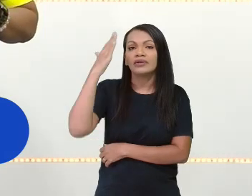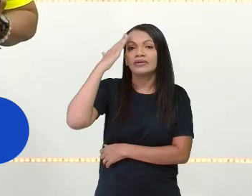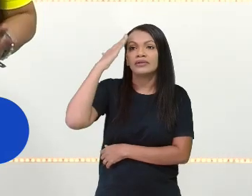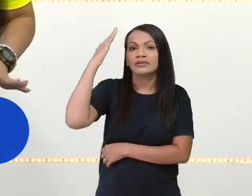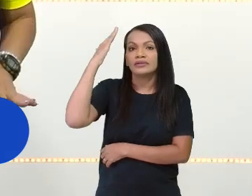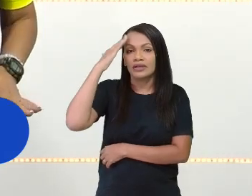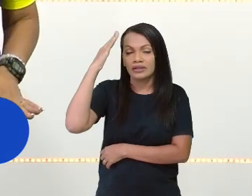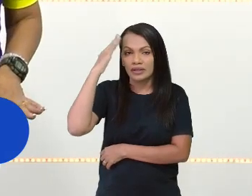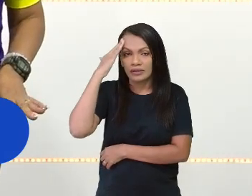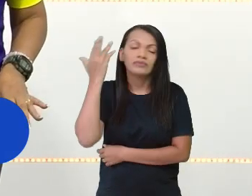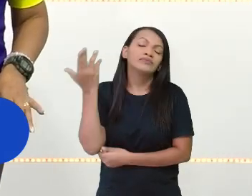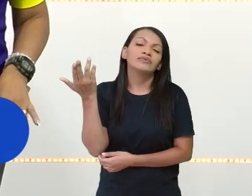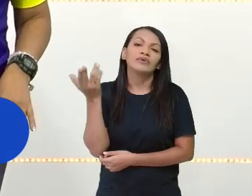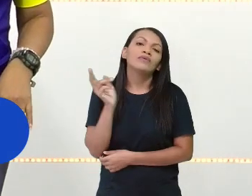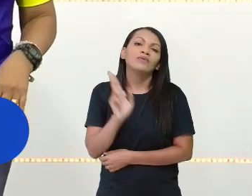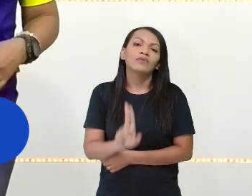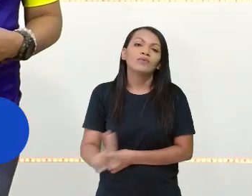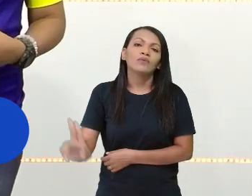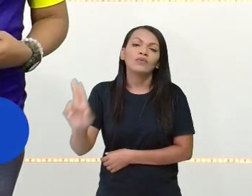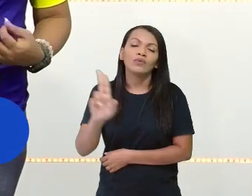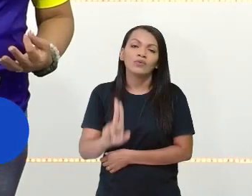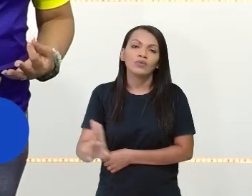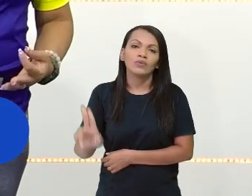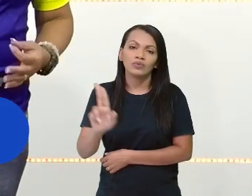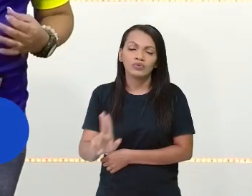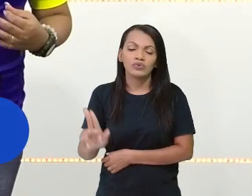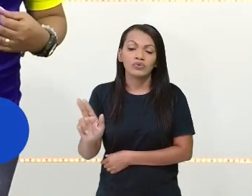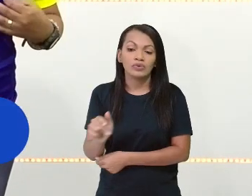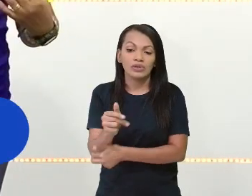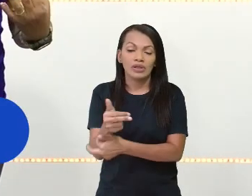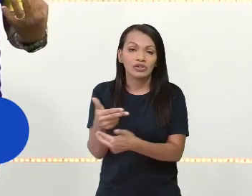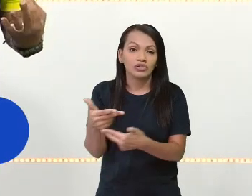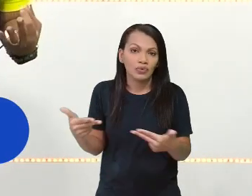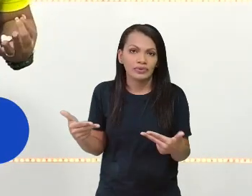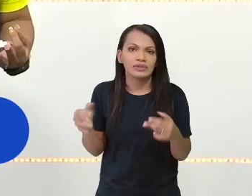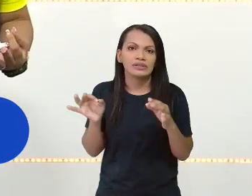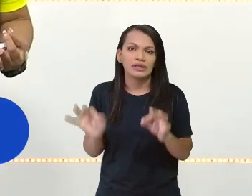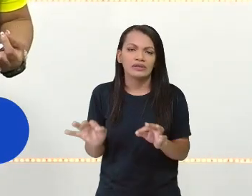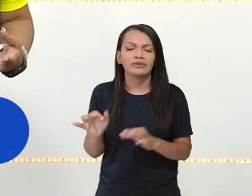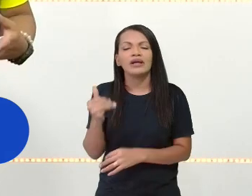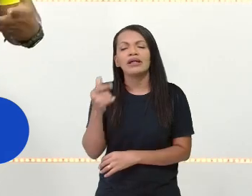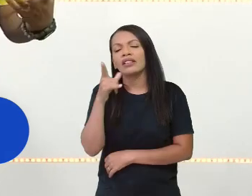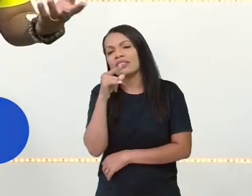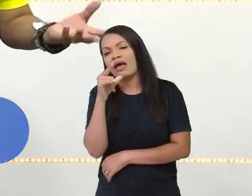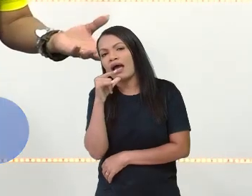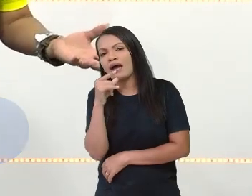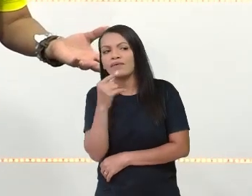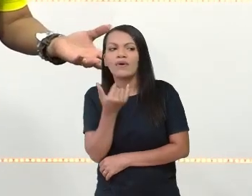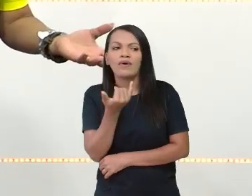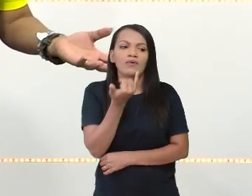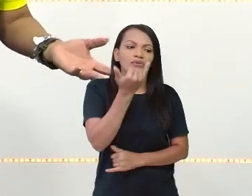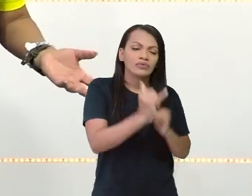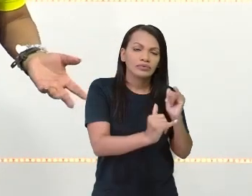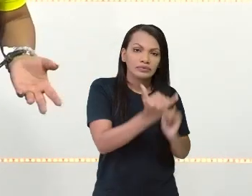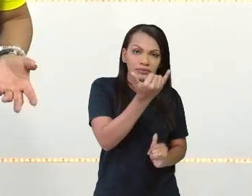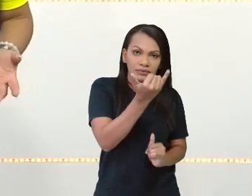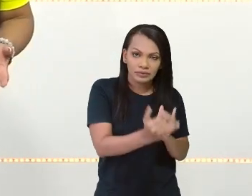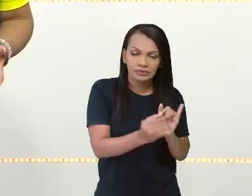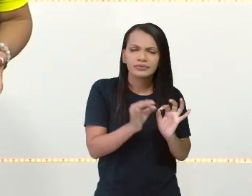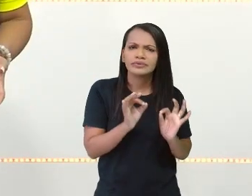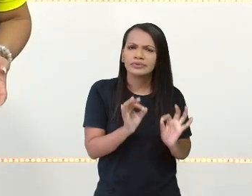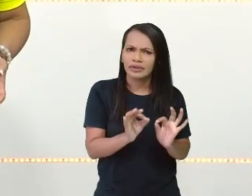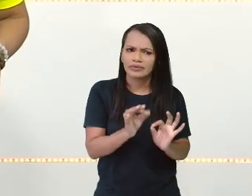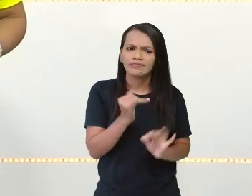do consumo, tá certo? Da água e da eletricidade, né? Ou da energia elétrica.